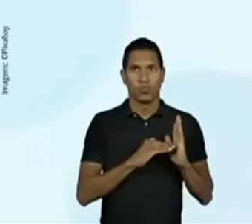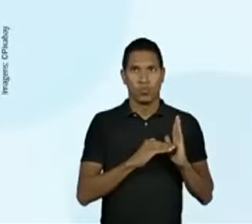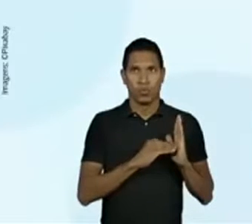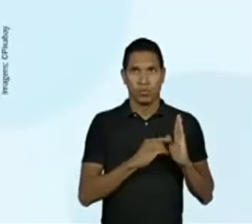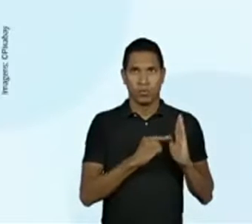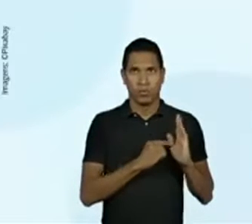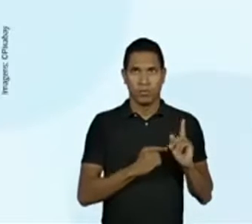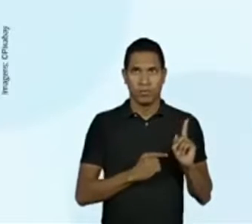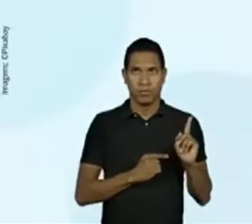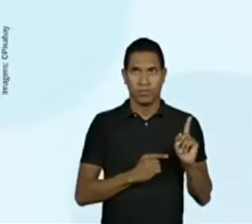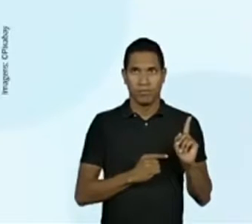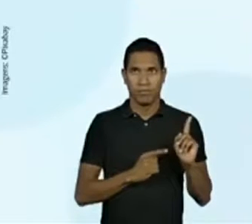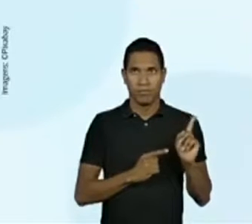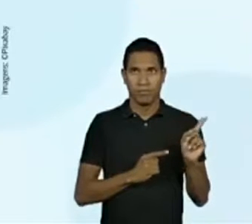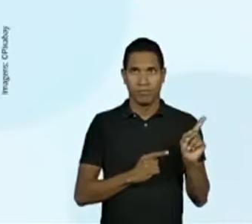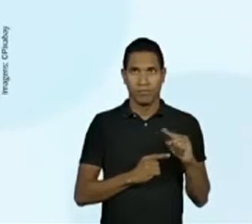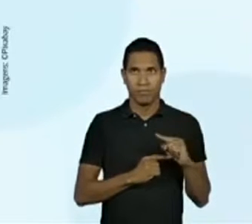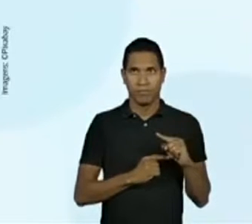Nossa, que pequenininho.